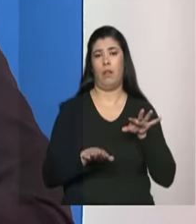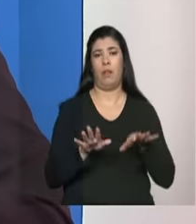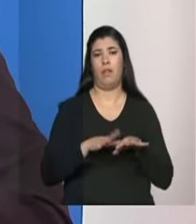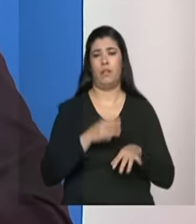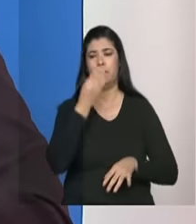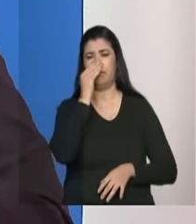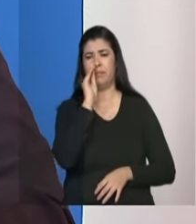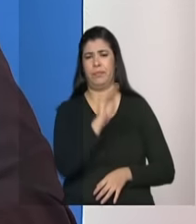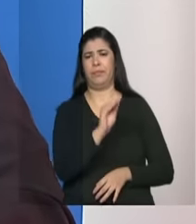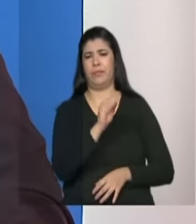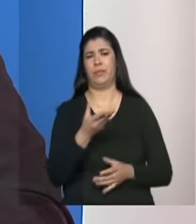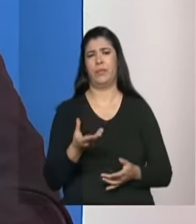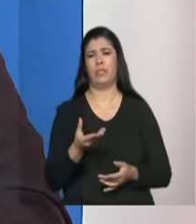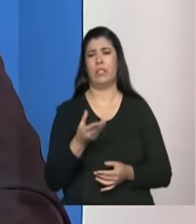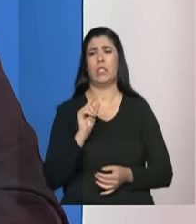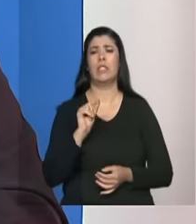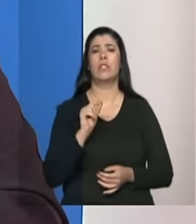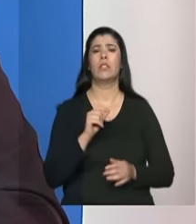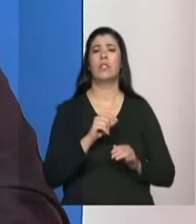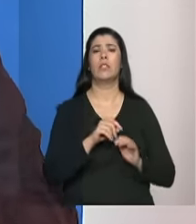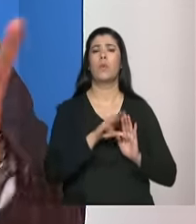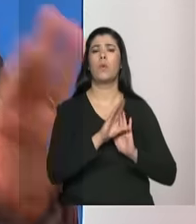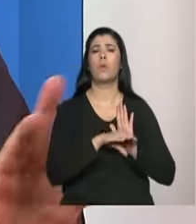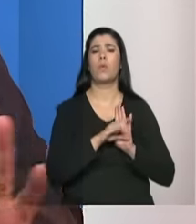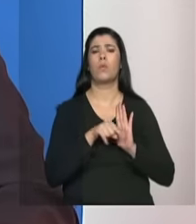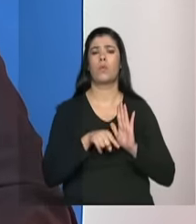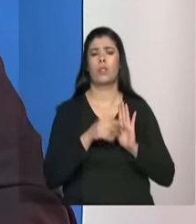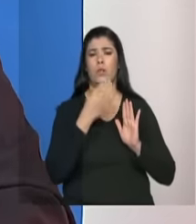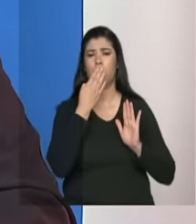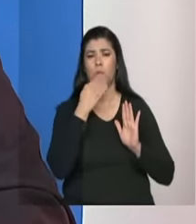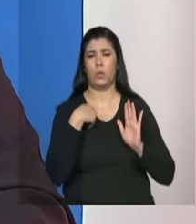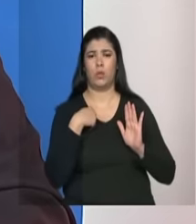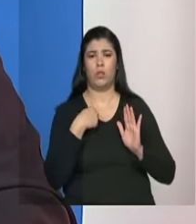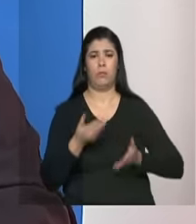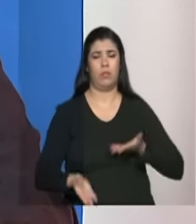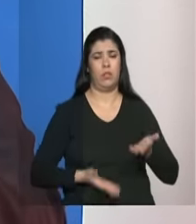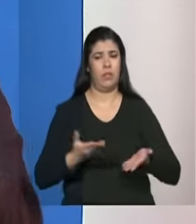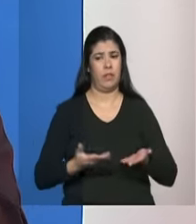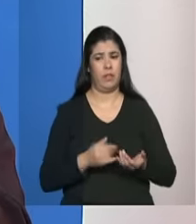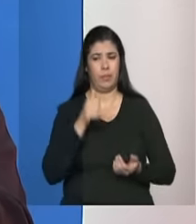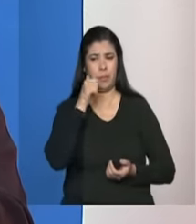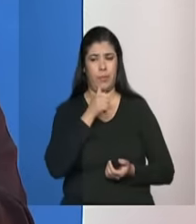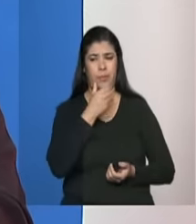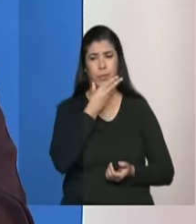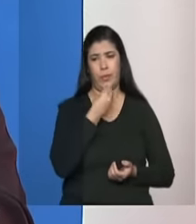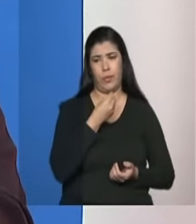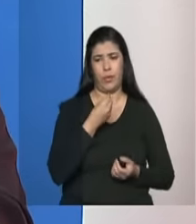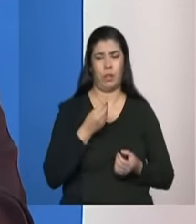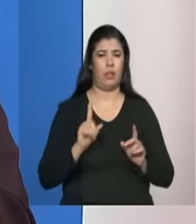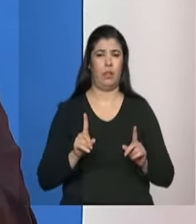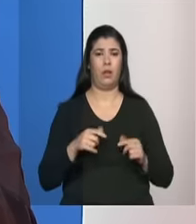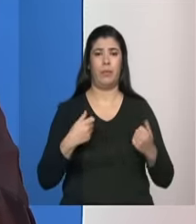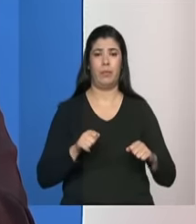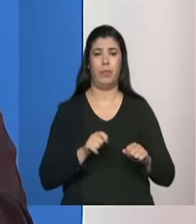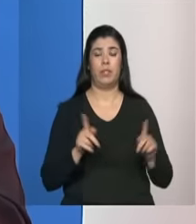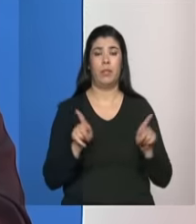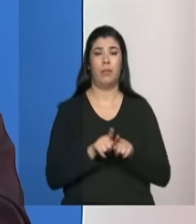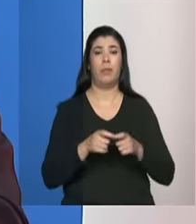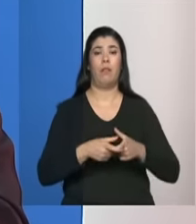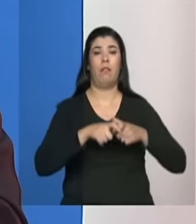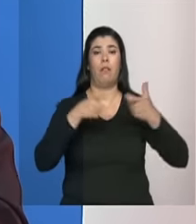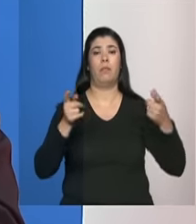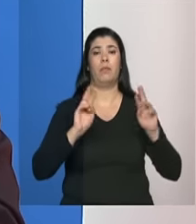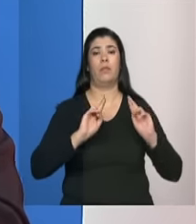discrimina muito quando define o modelo de serviço só masculino só feminino então a gente tem que trabalhar muito mais as possibilidades de